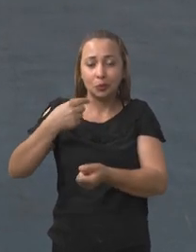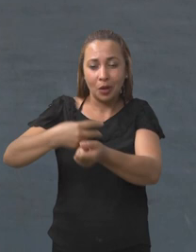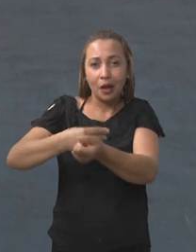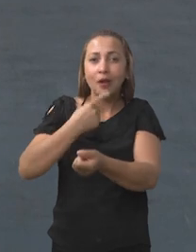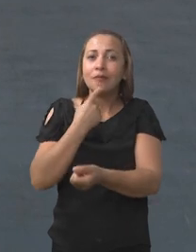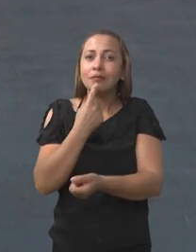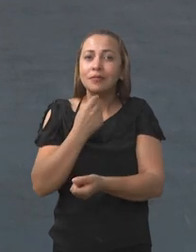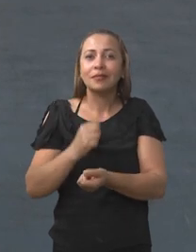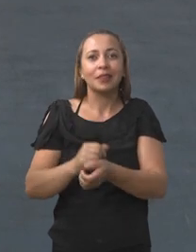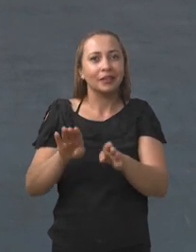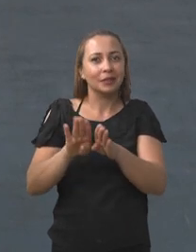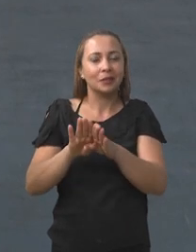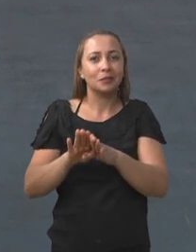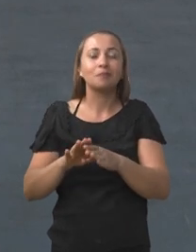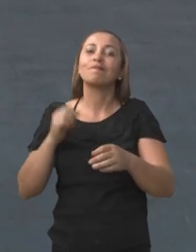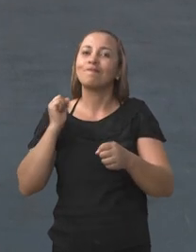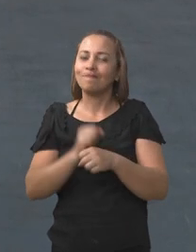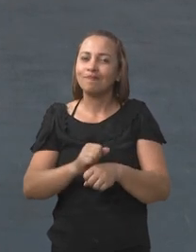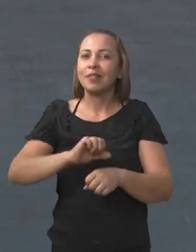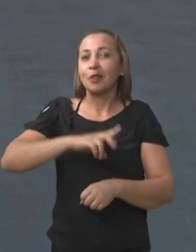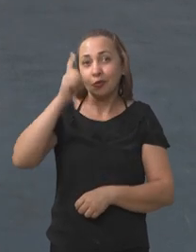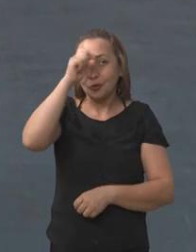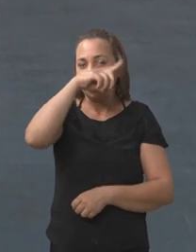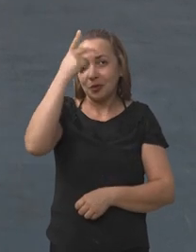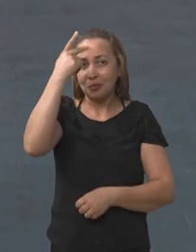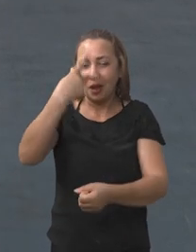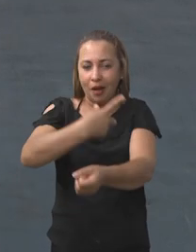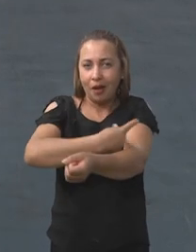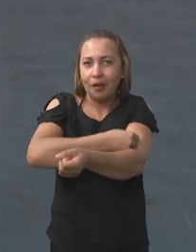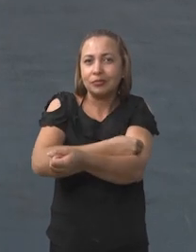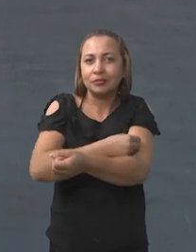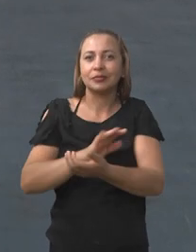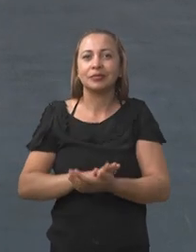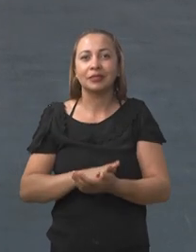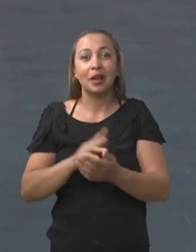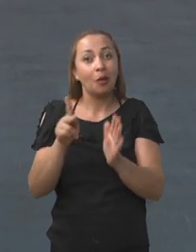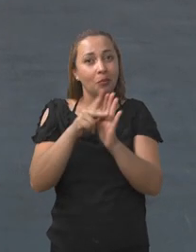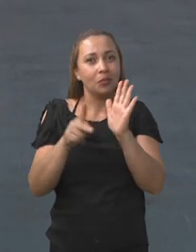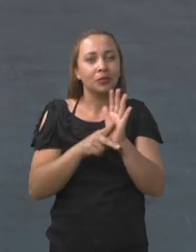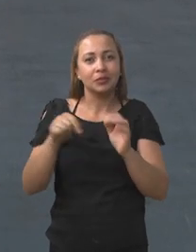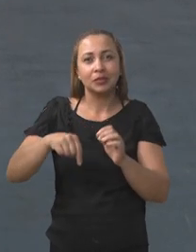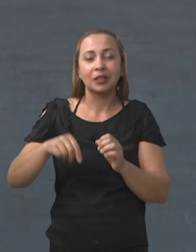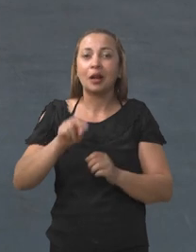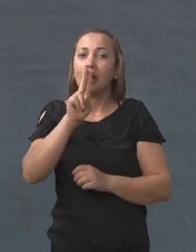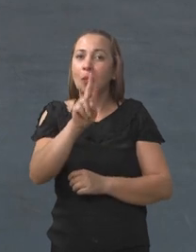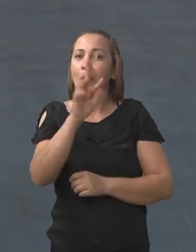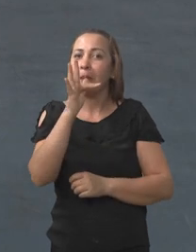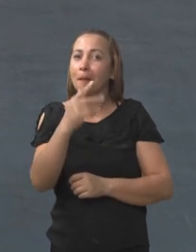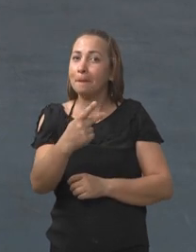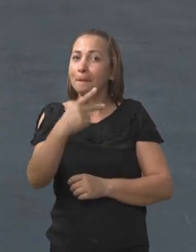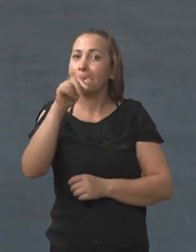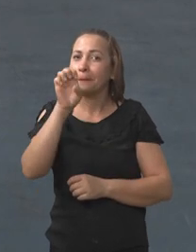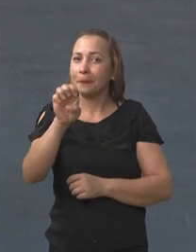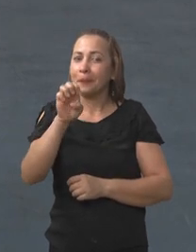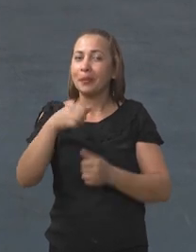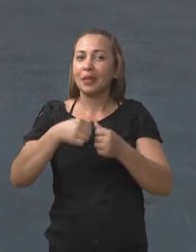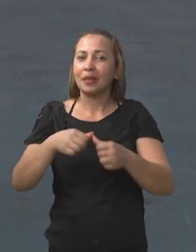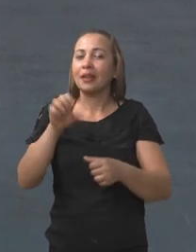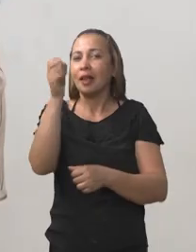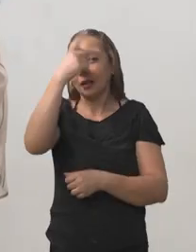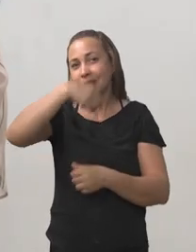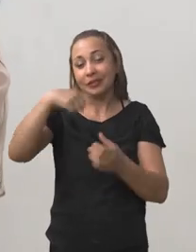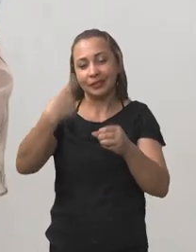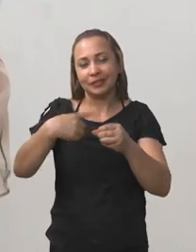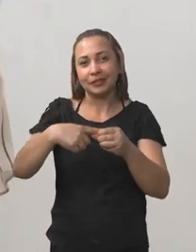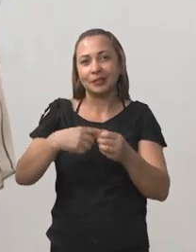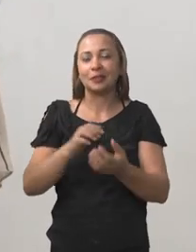a resistência à insulina. E é sobre isso que está rolando um projeto aqui no Campus Alpec, que fica em Santo Amaro.